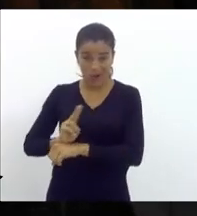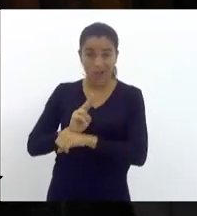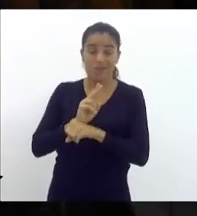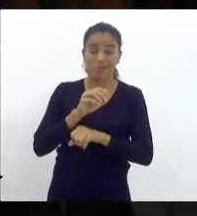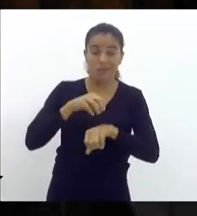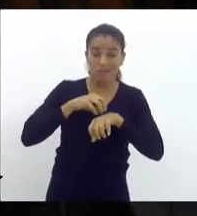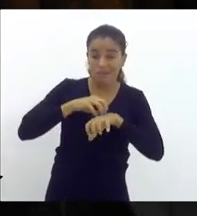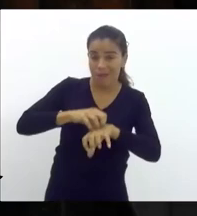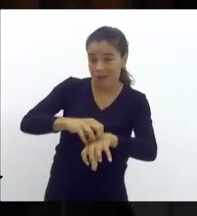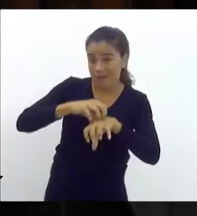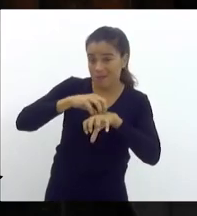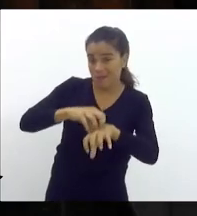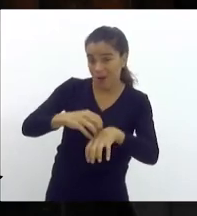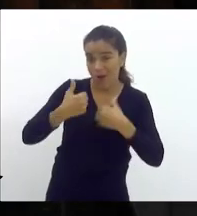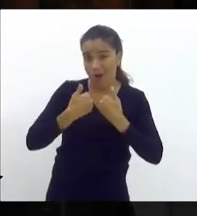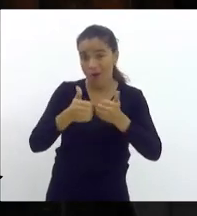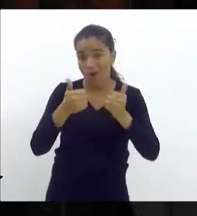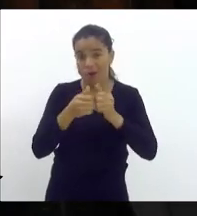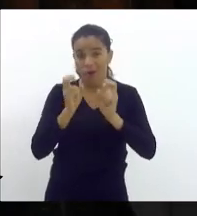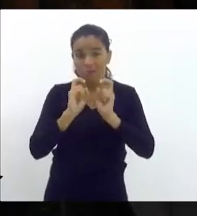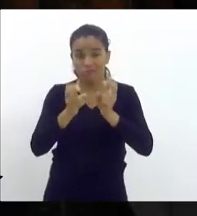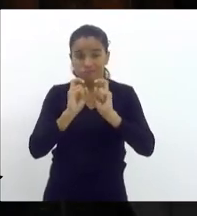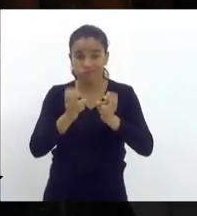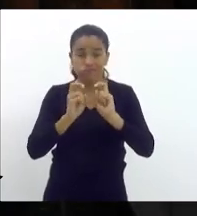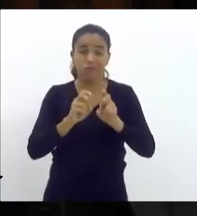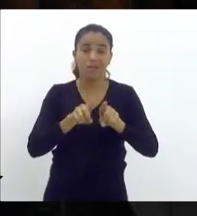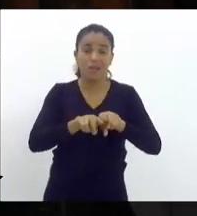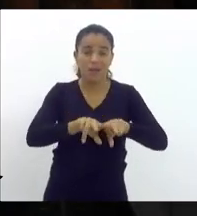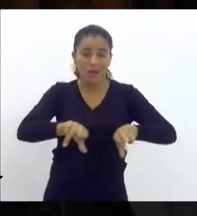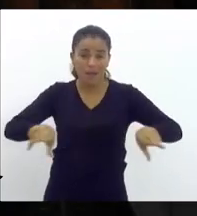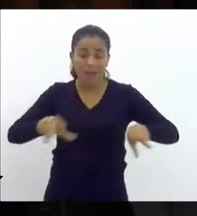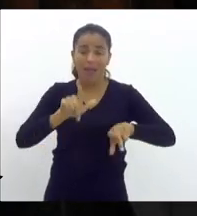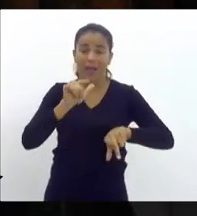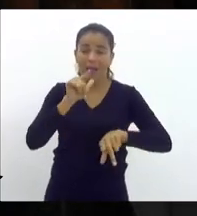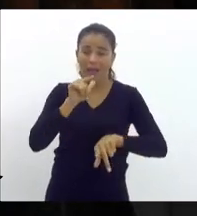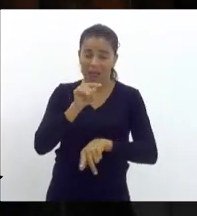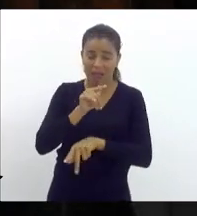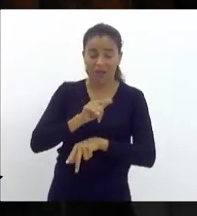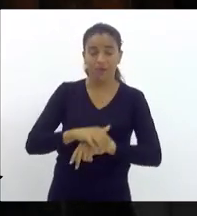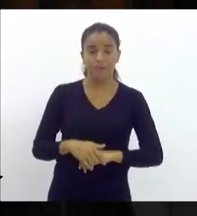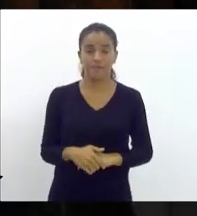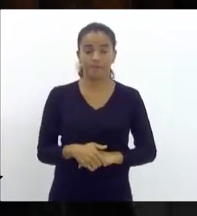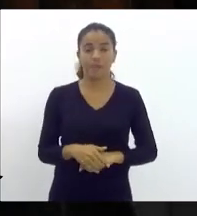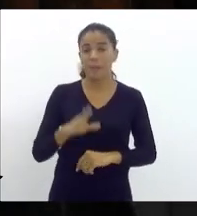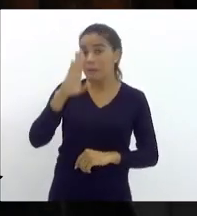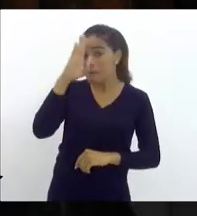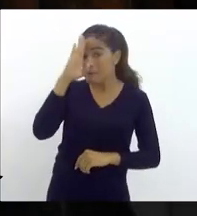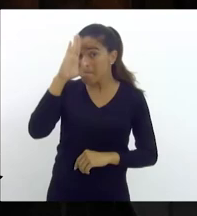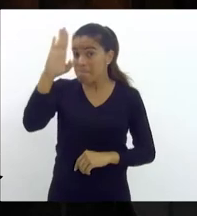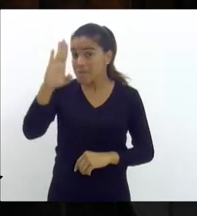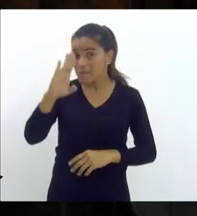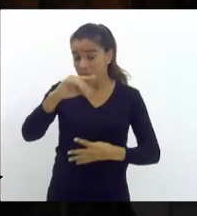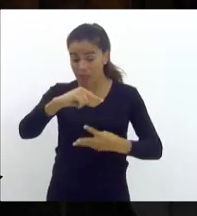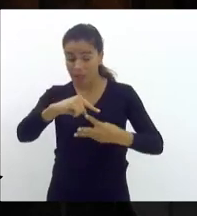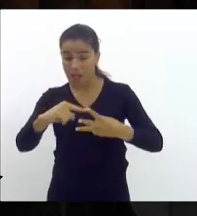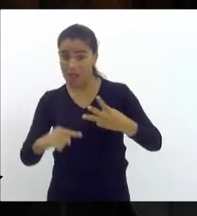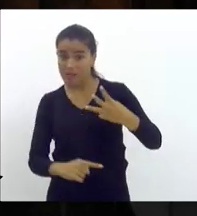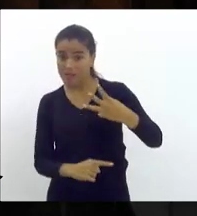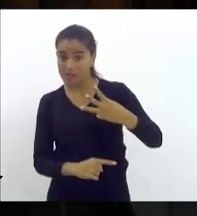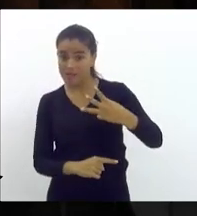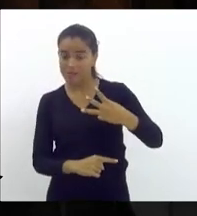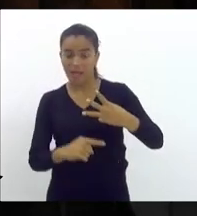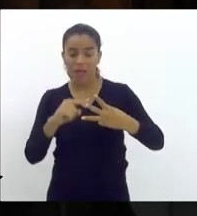transportes, saneamento, etc., etc. Mas, principalmente, essas três primeiras,